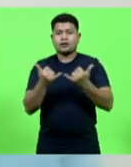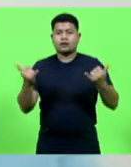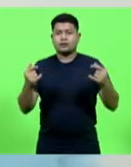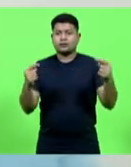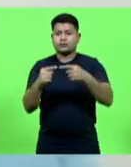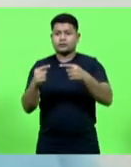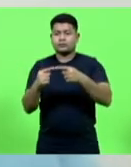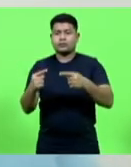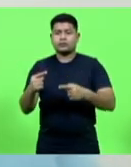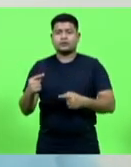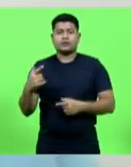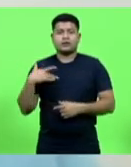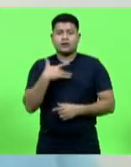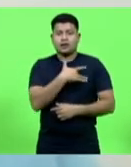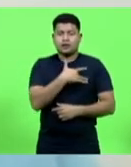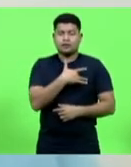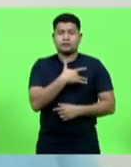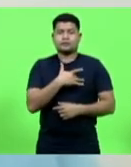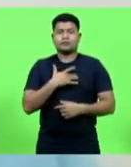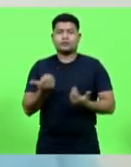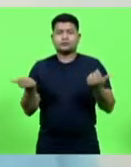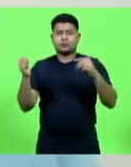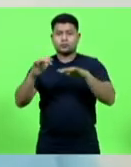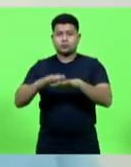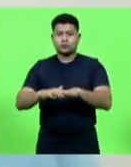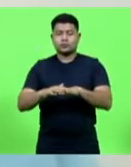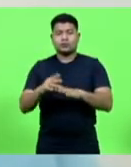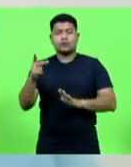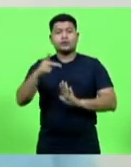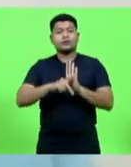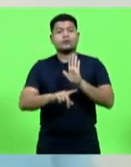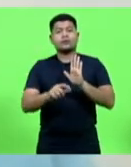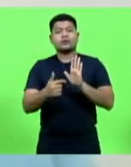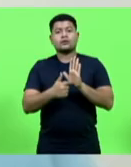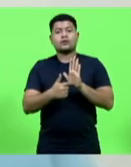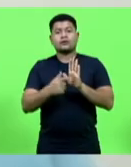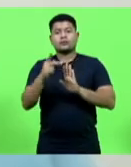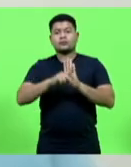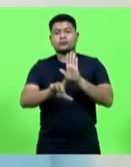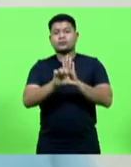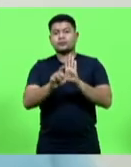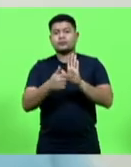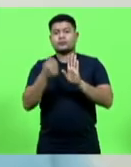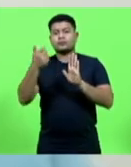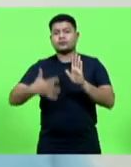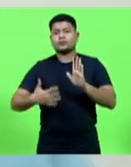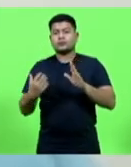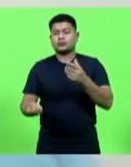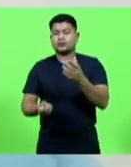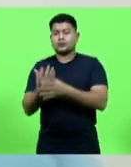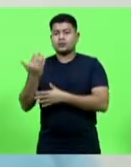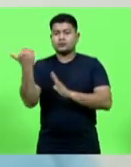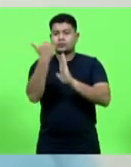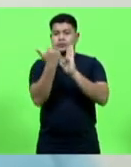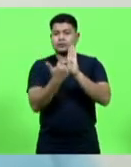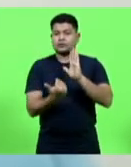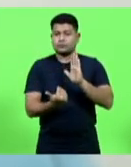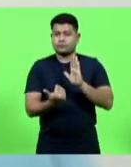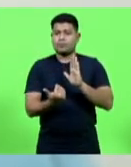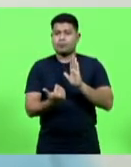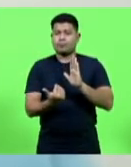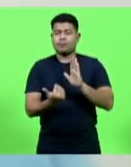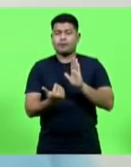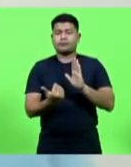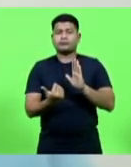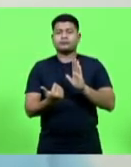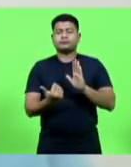Inclusão Social. Esse projeto de lei visa criar, então, este programa. Ele foi lido